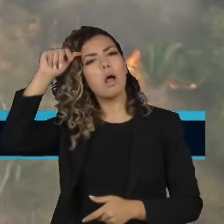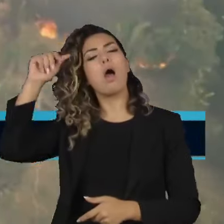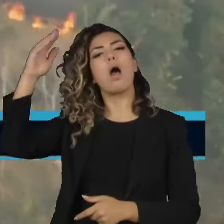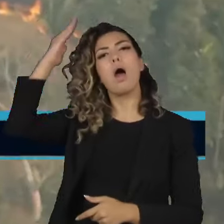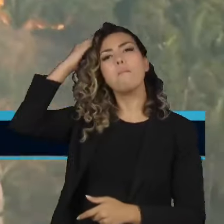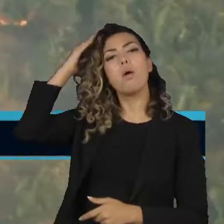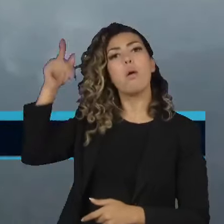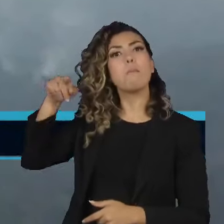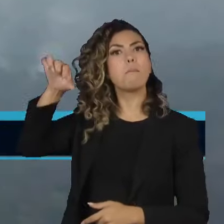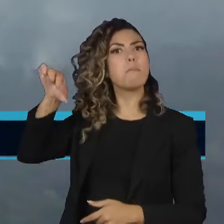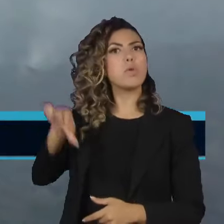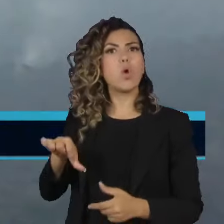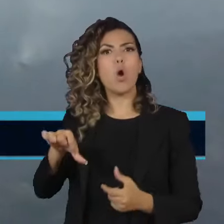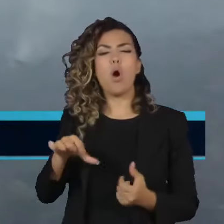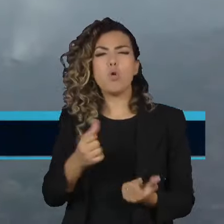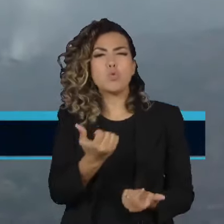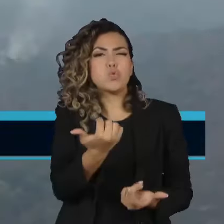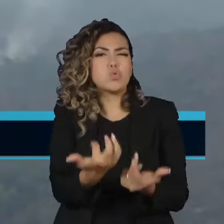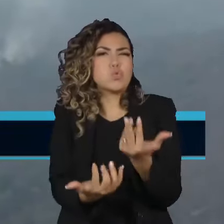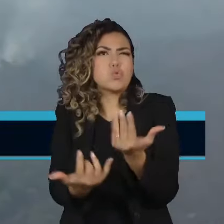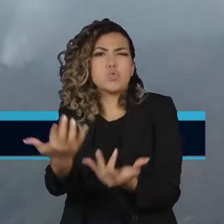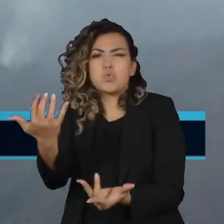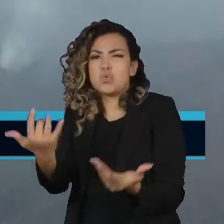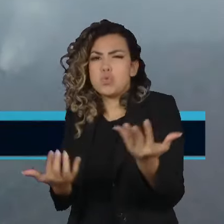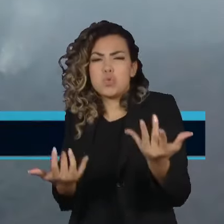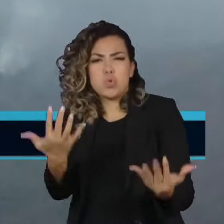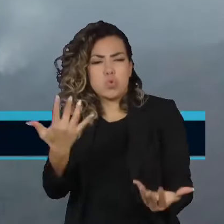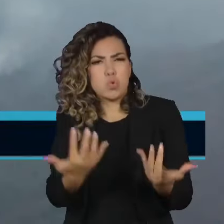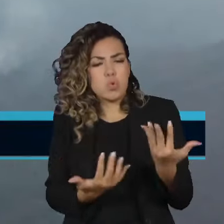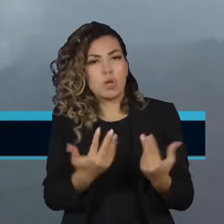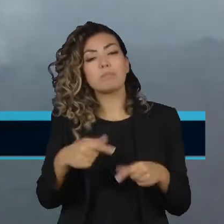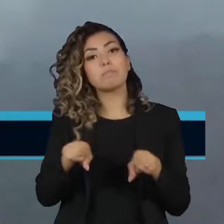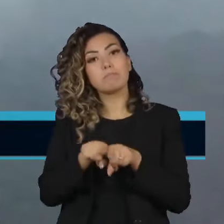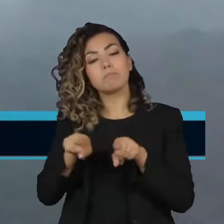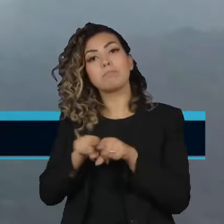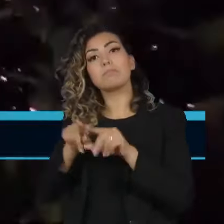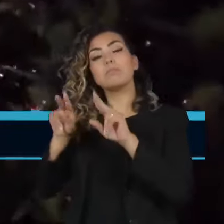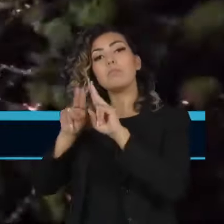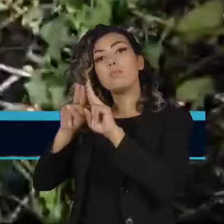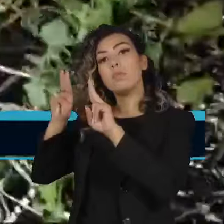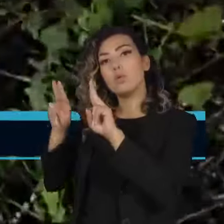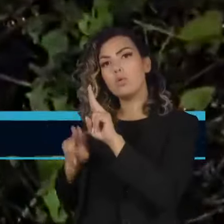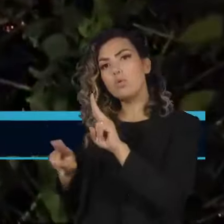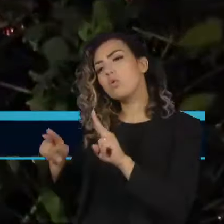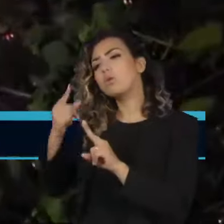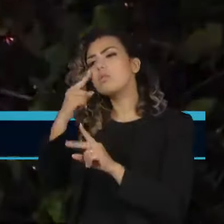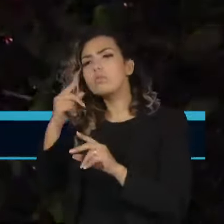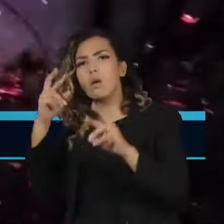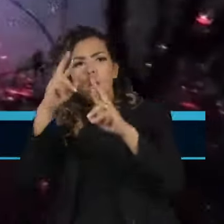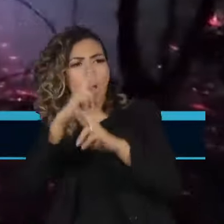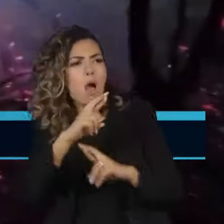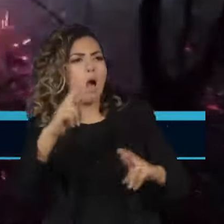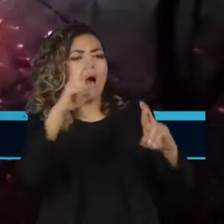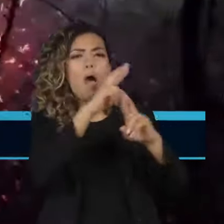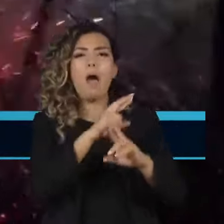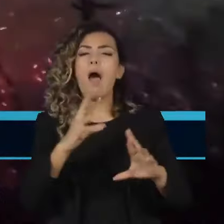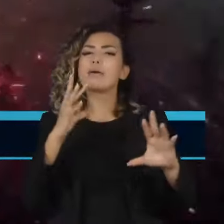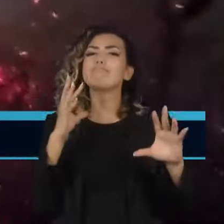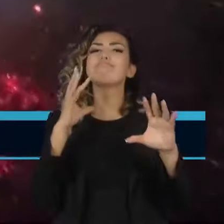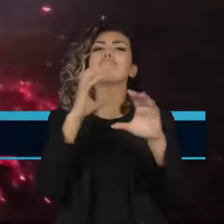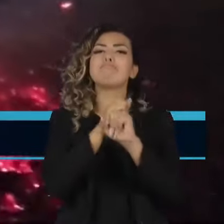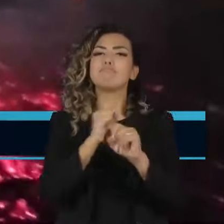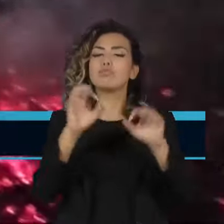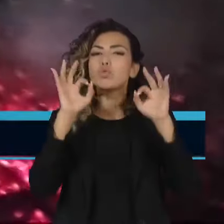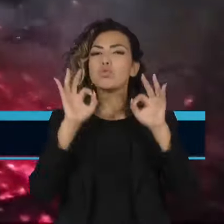tiveram queimadas. O monitoramento feito pela Universidade Federal do Rio de Janeiro revelou que a imensa maioria dos incêndios